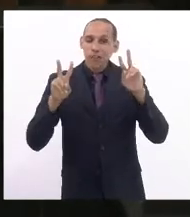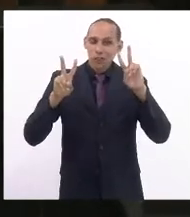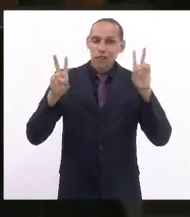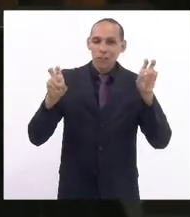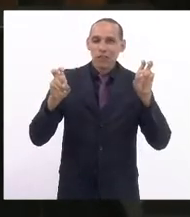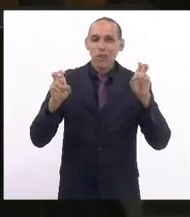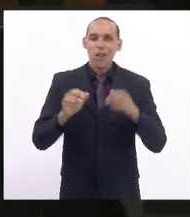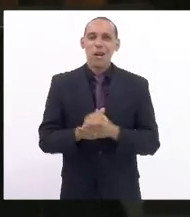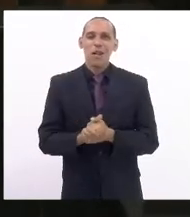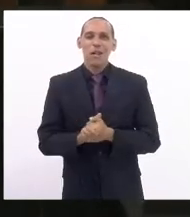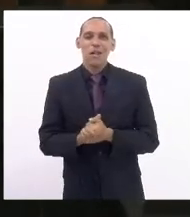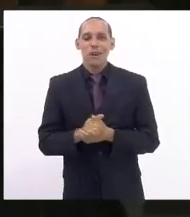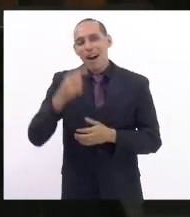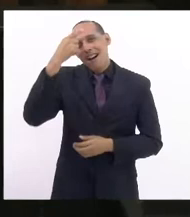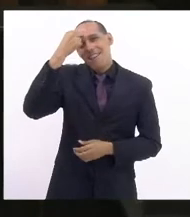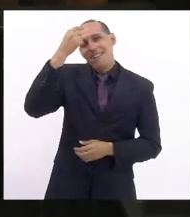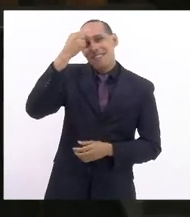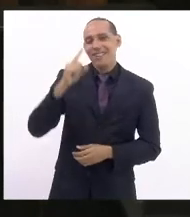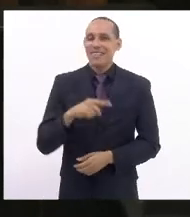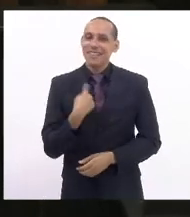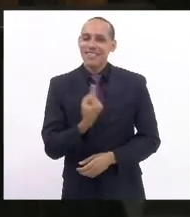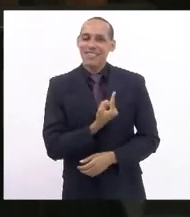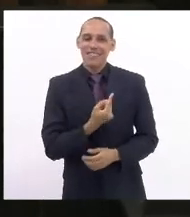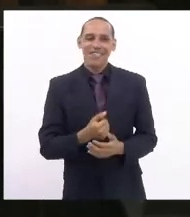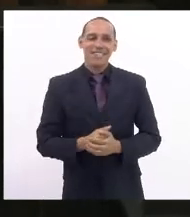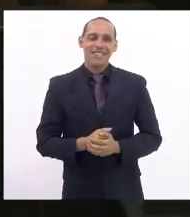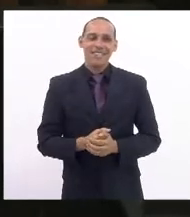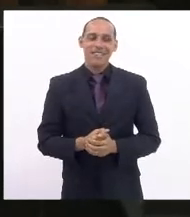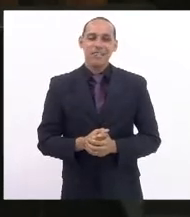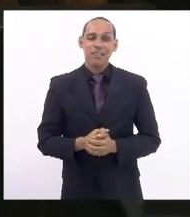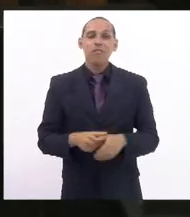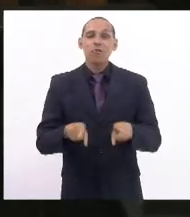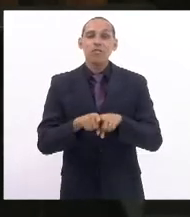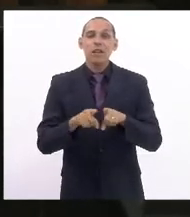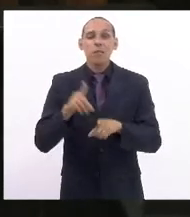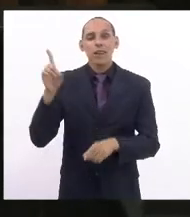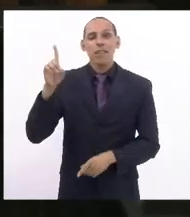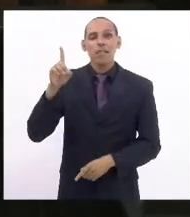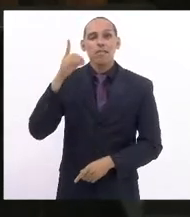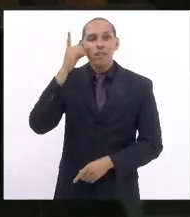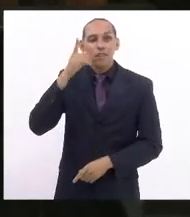universidades, deputada Renata Souza,